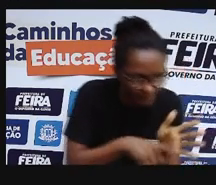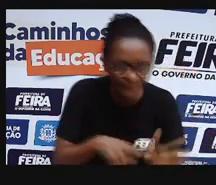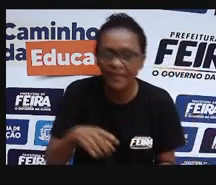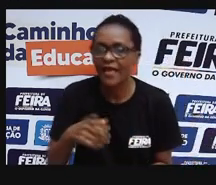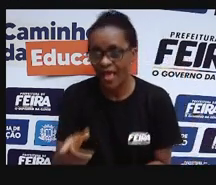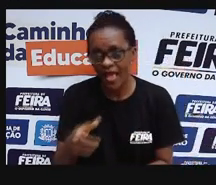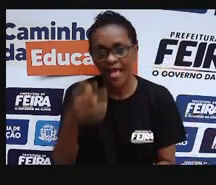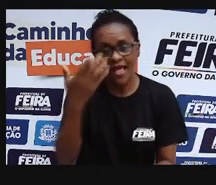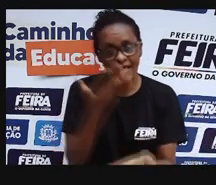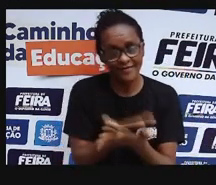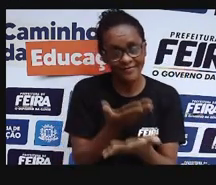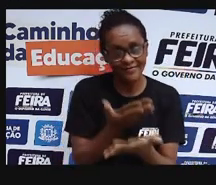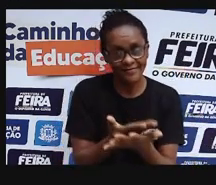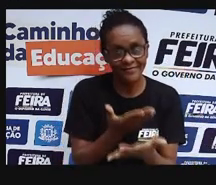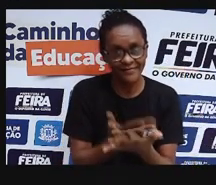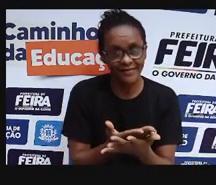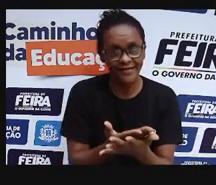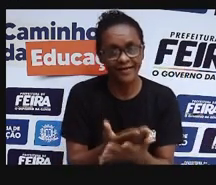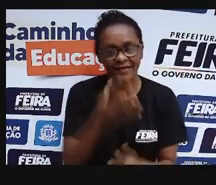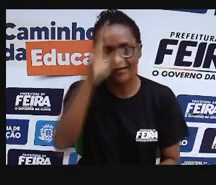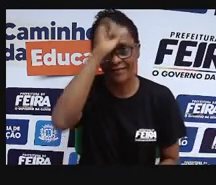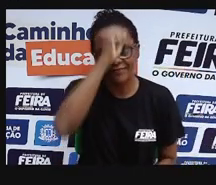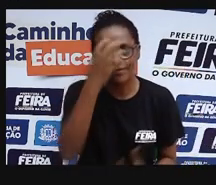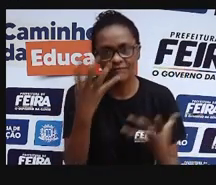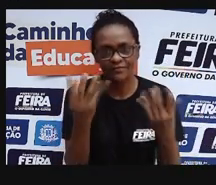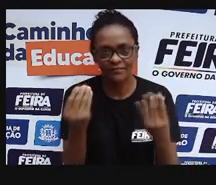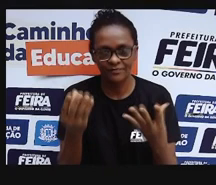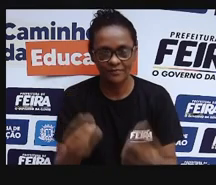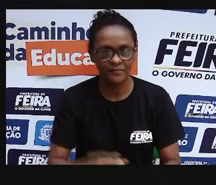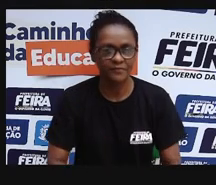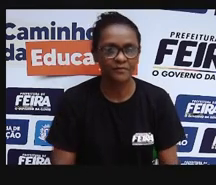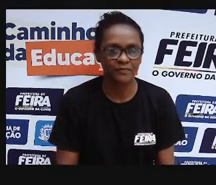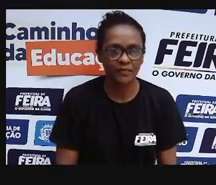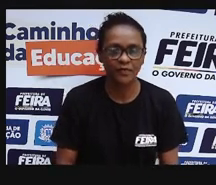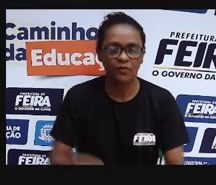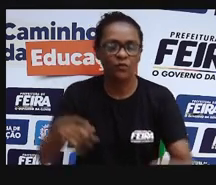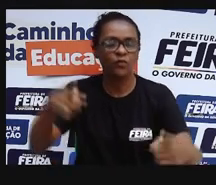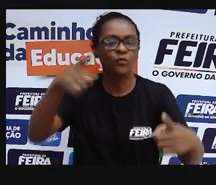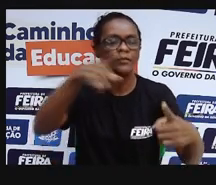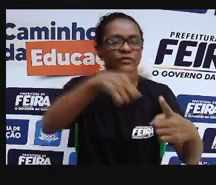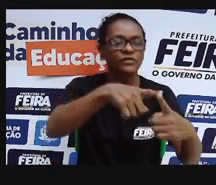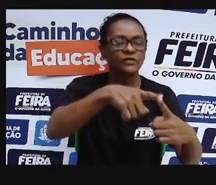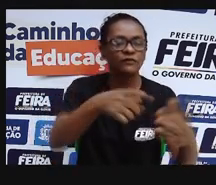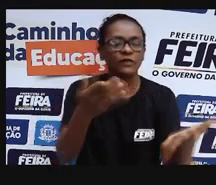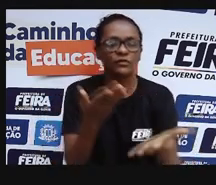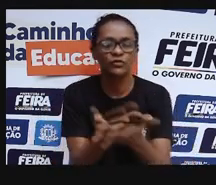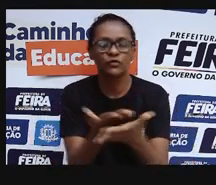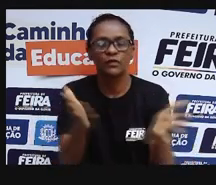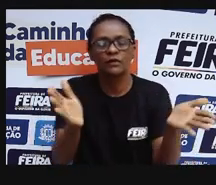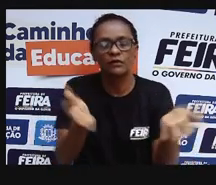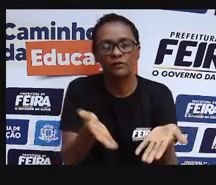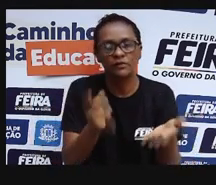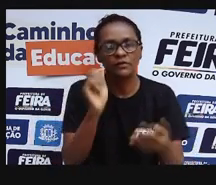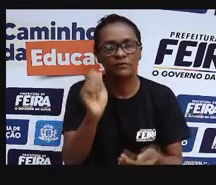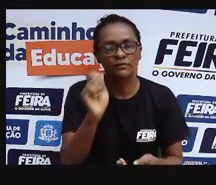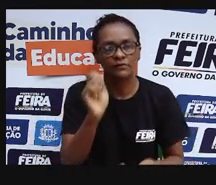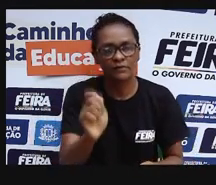descobrir muitas coisas juntos. O objetivo, né, da nossa aula de hoje,